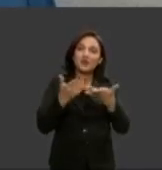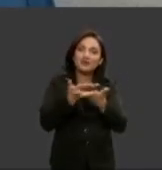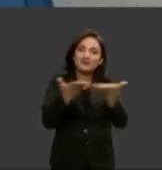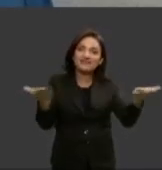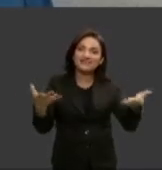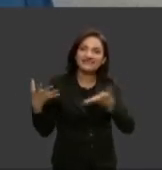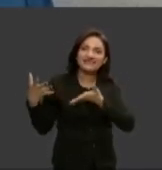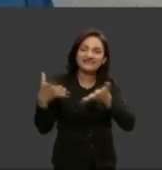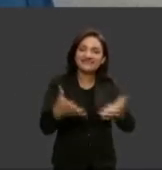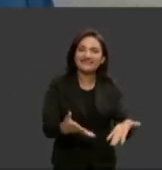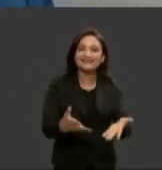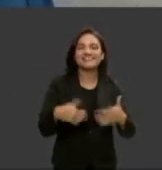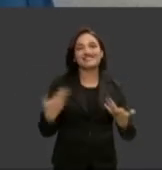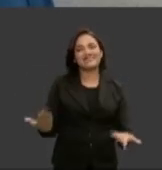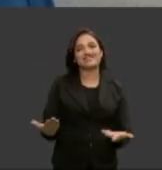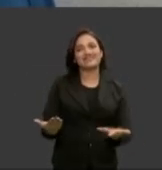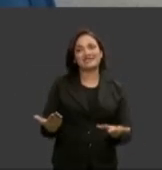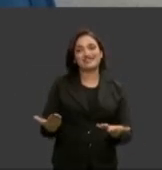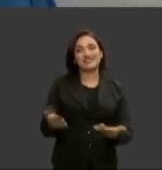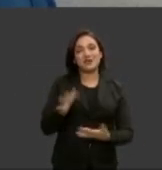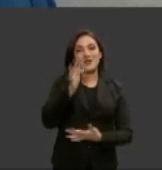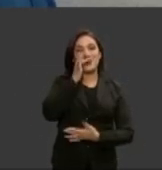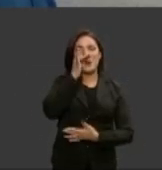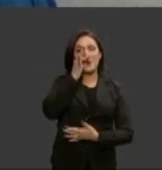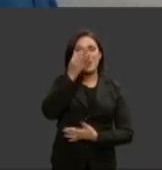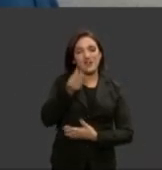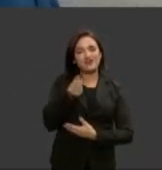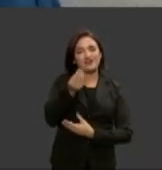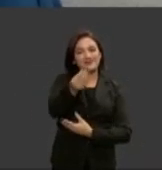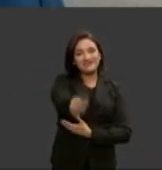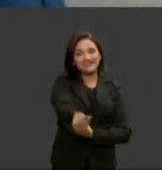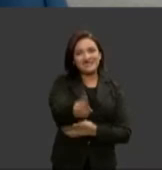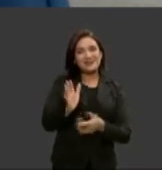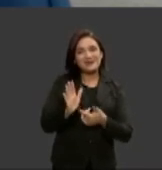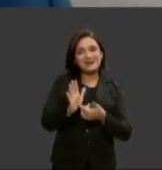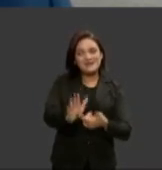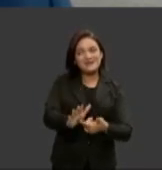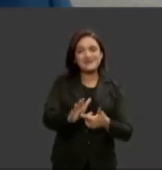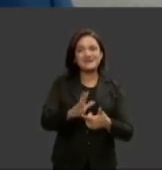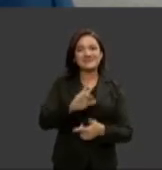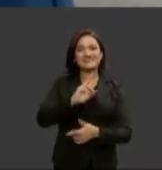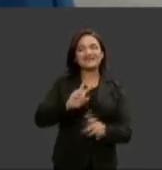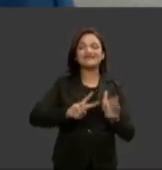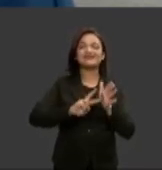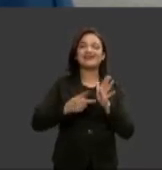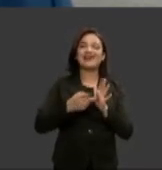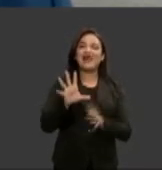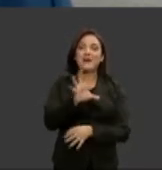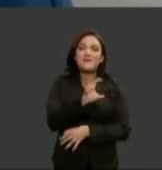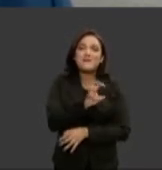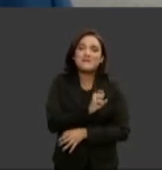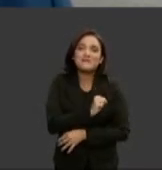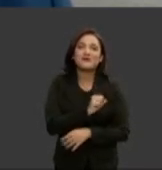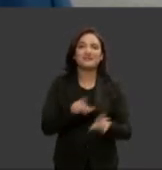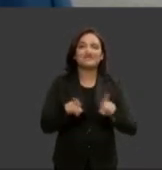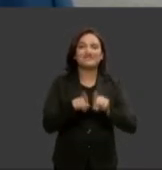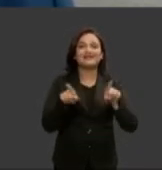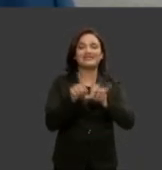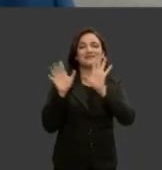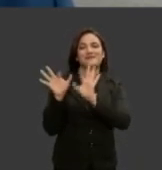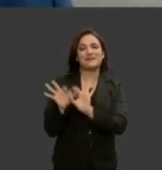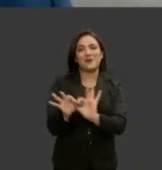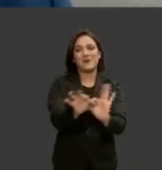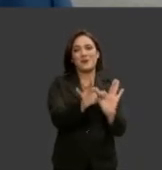eu ofereço esta rosa como símbolo do amor mas sobretudo como símbolo da unidade